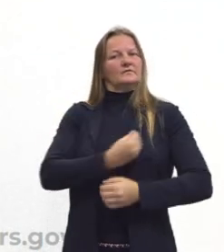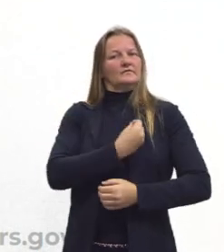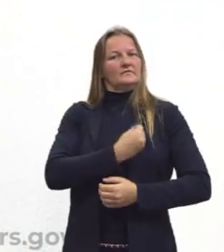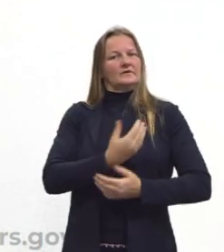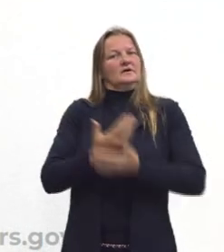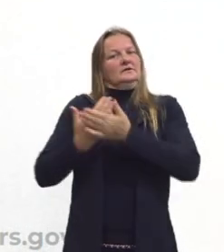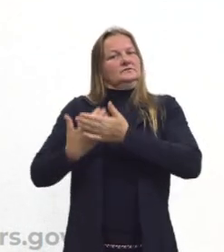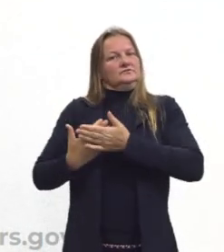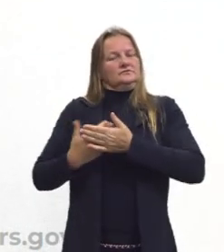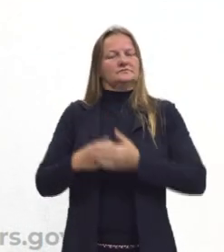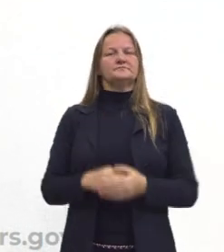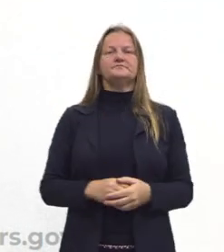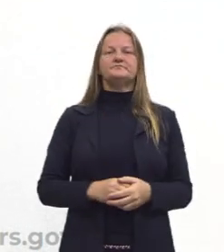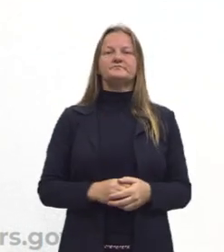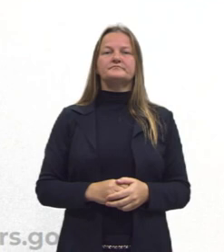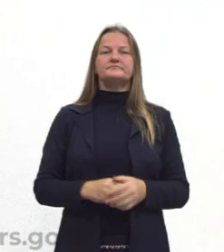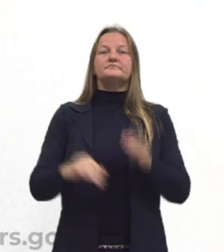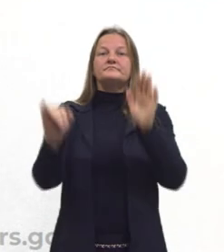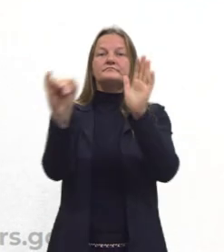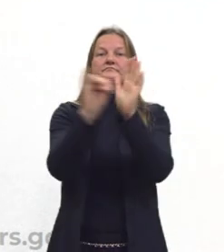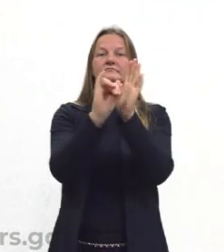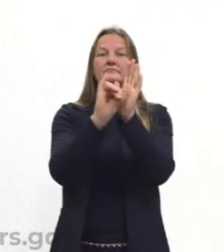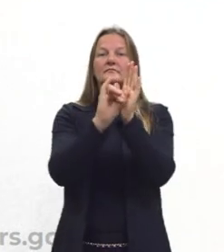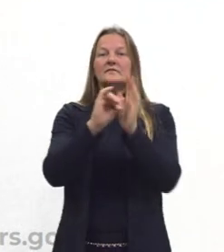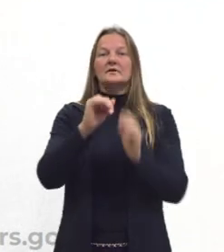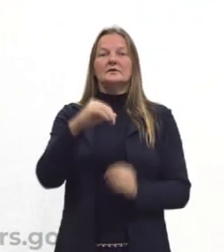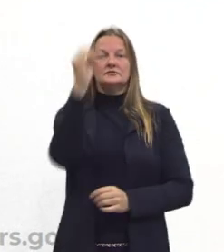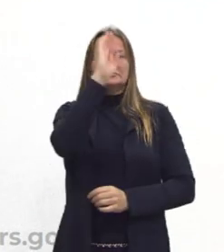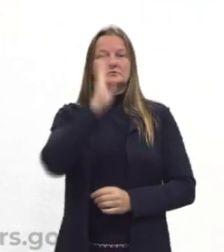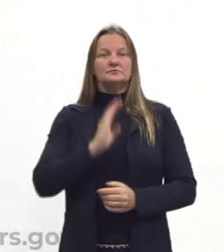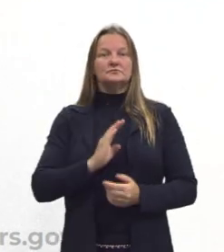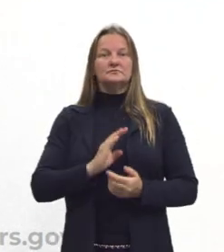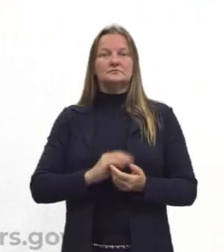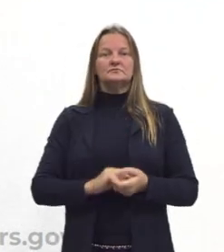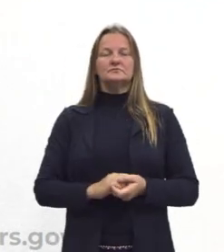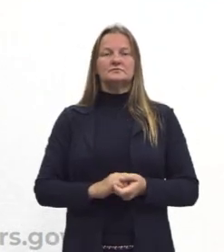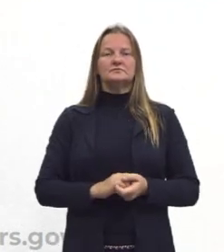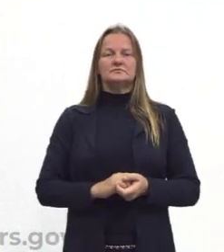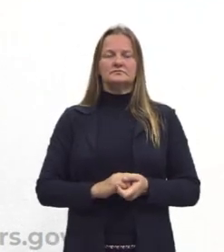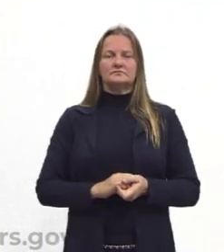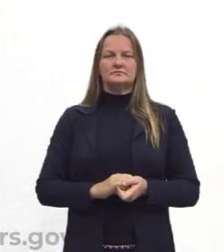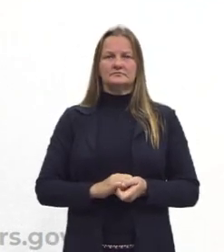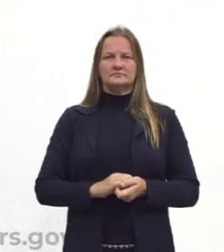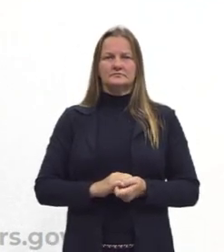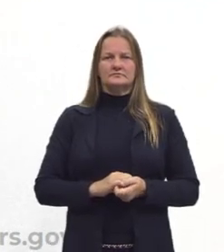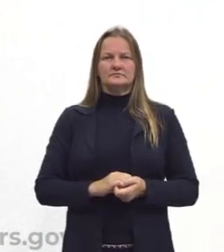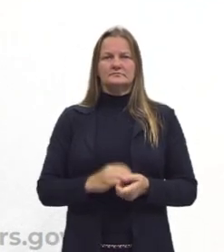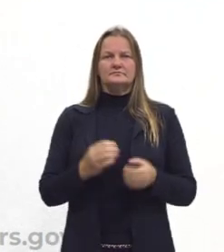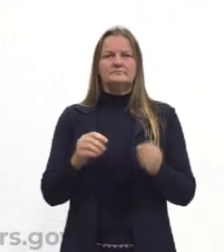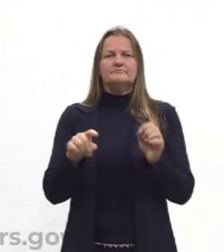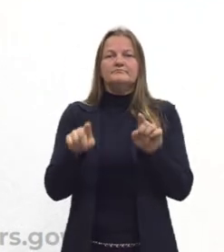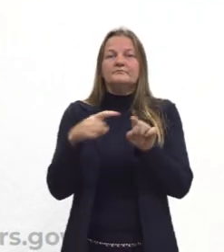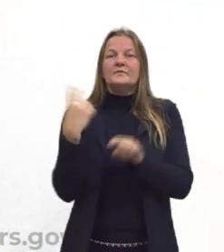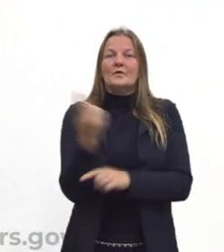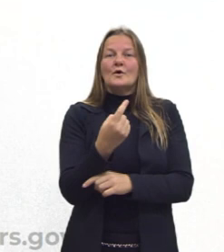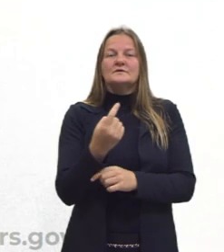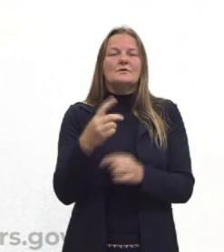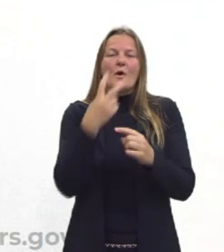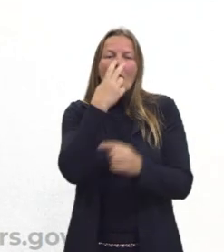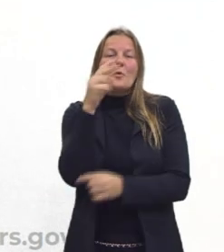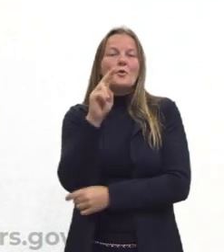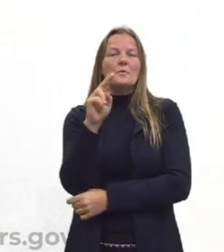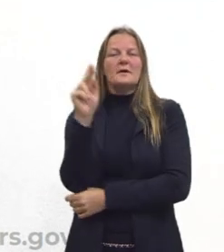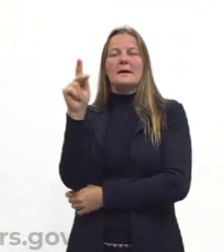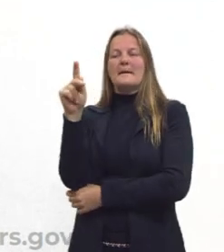encontravam. Então essa é a identidade, essa questão do pertencimento, nós pertencer a esses aspectos